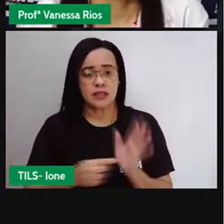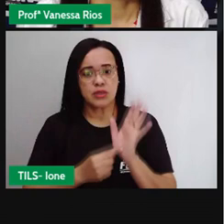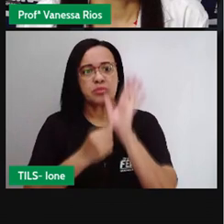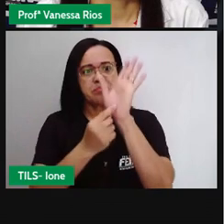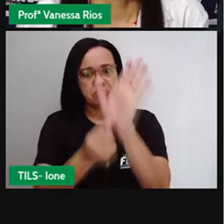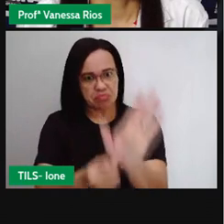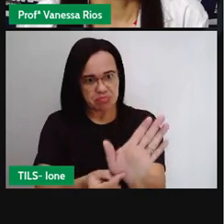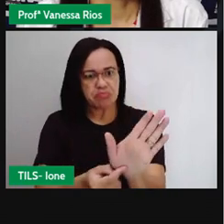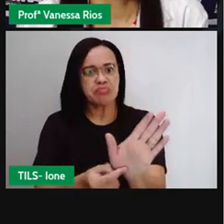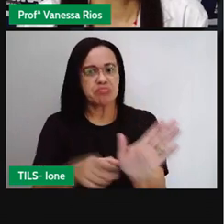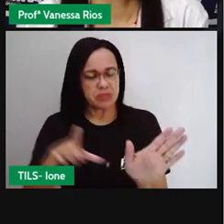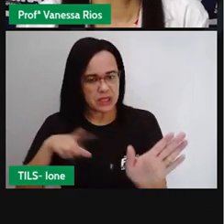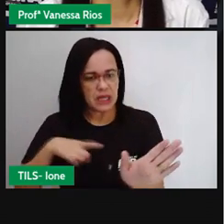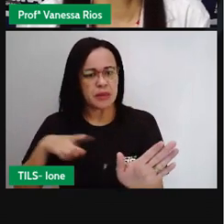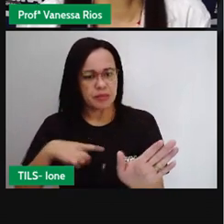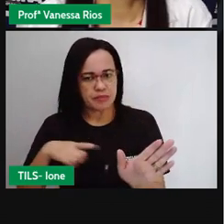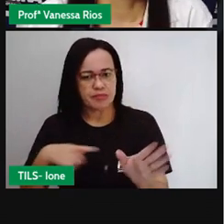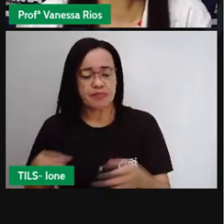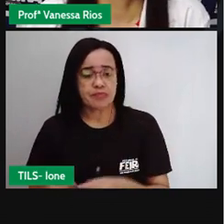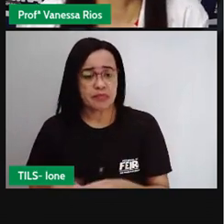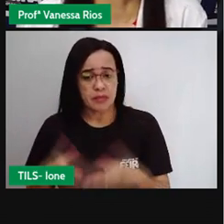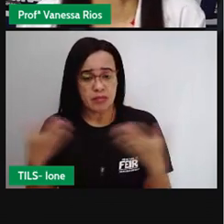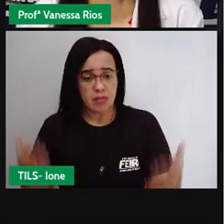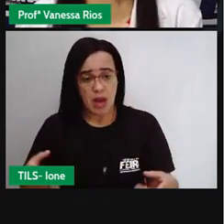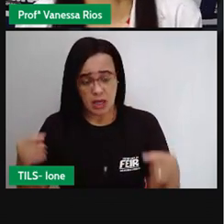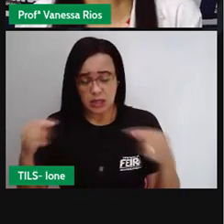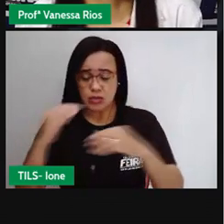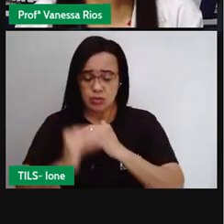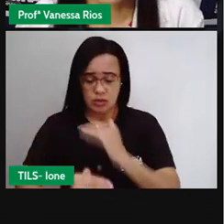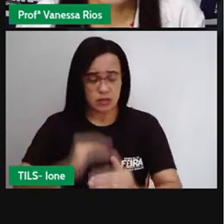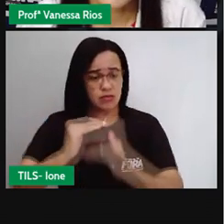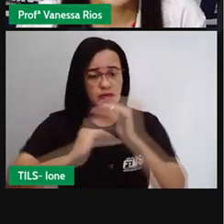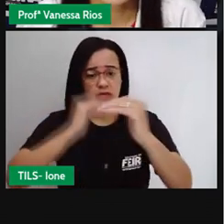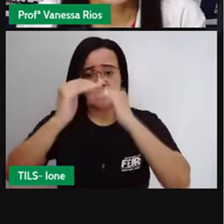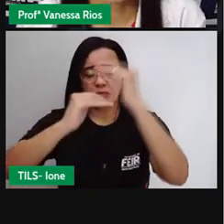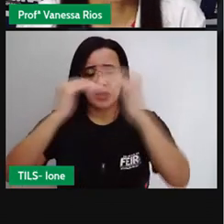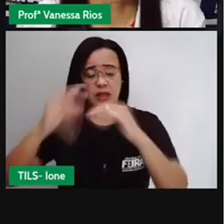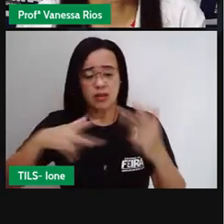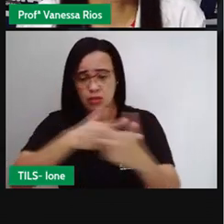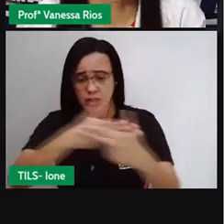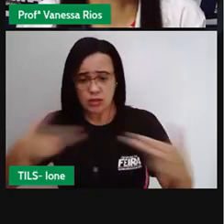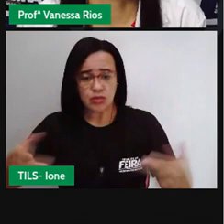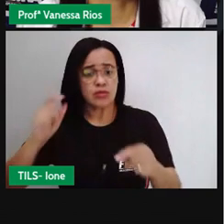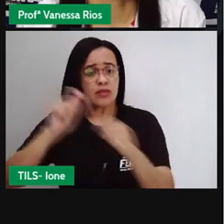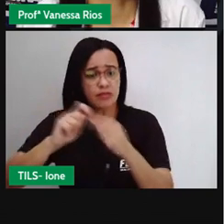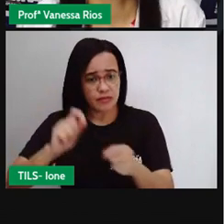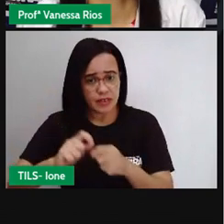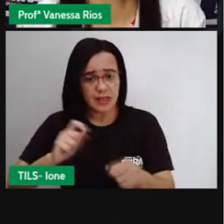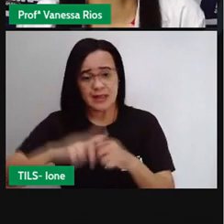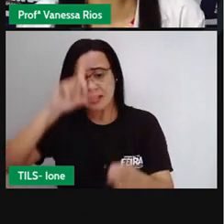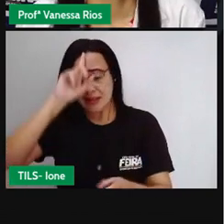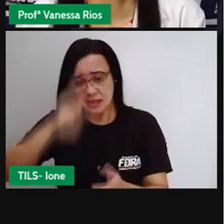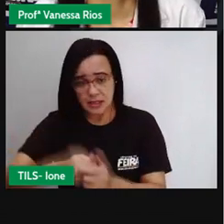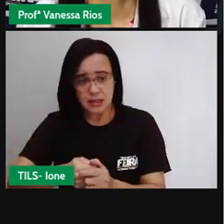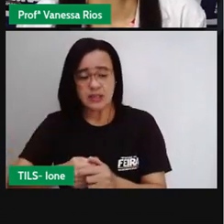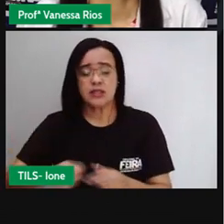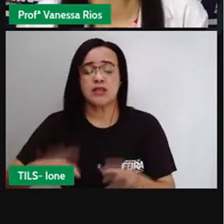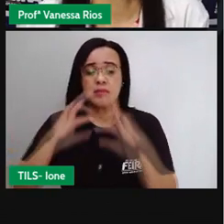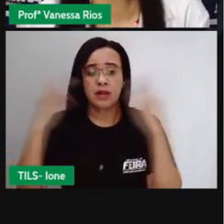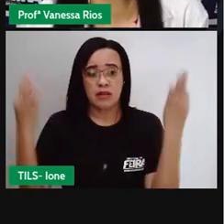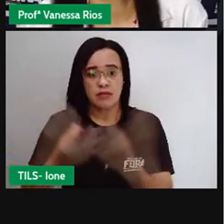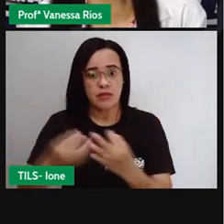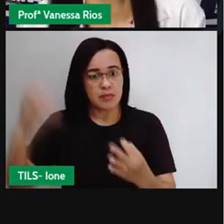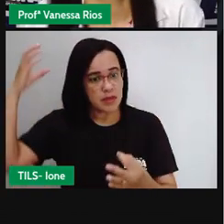todo esse desenvolvimento, todas as ações tomadas pela família real tinham interesse em